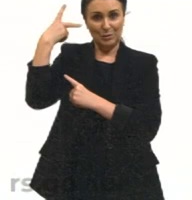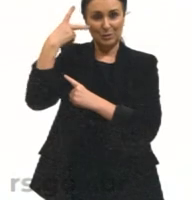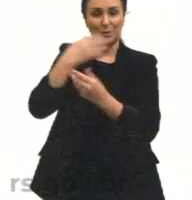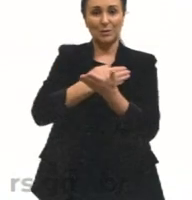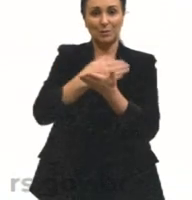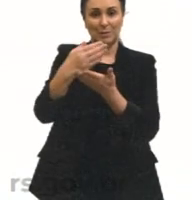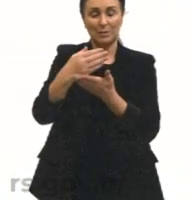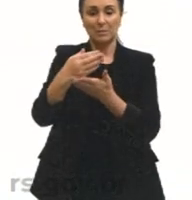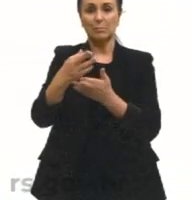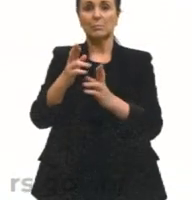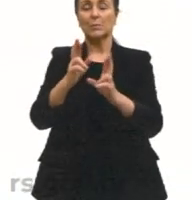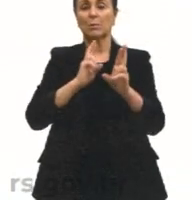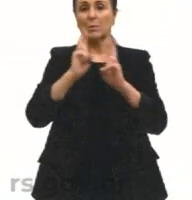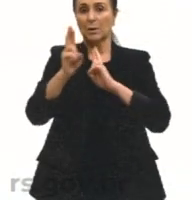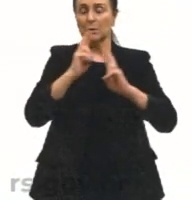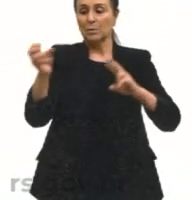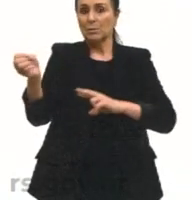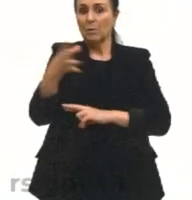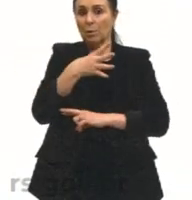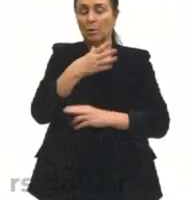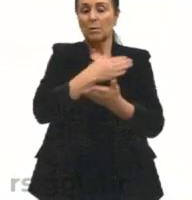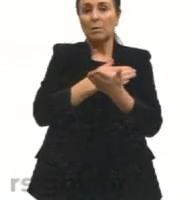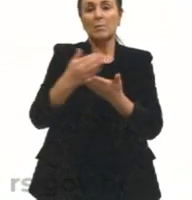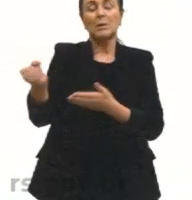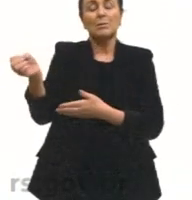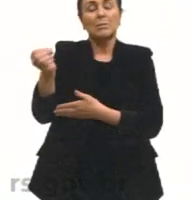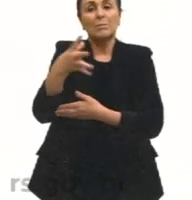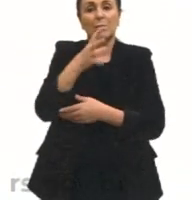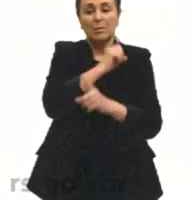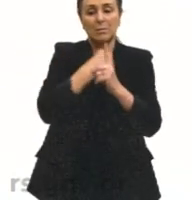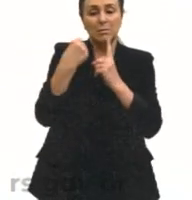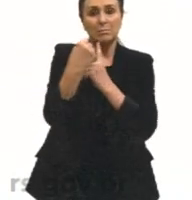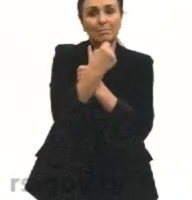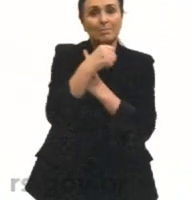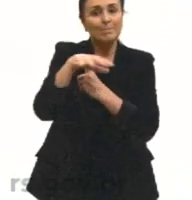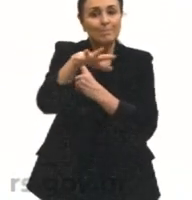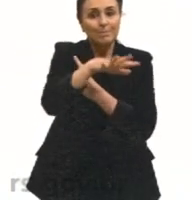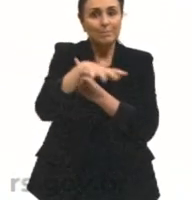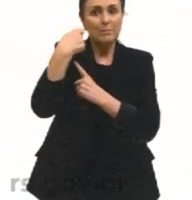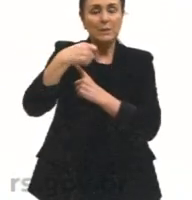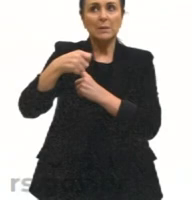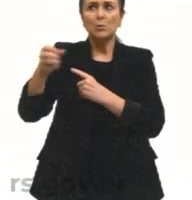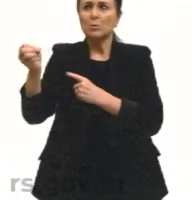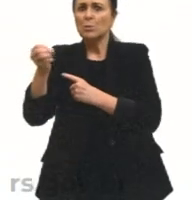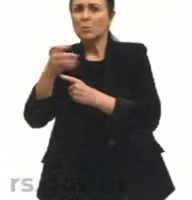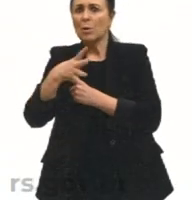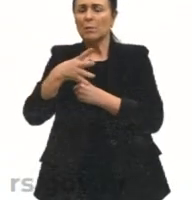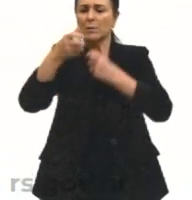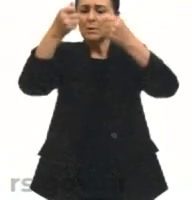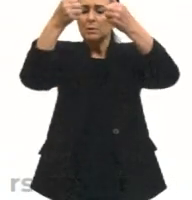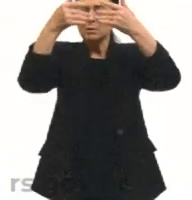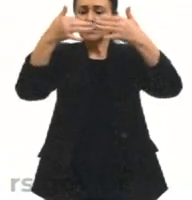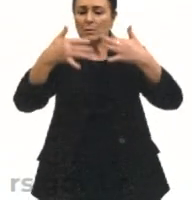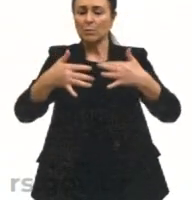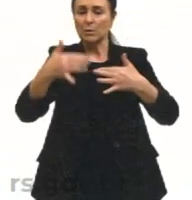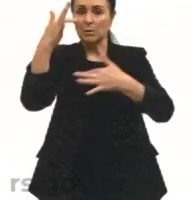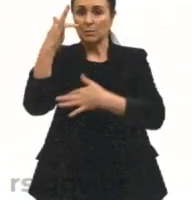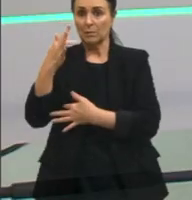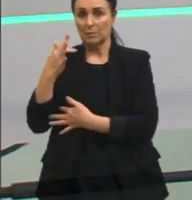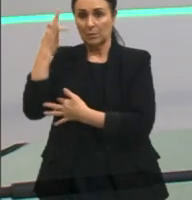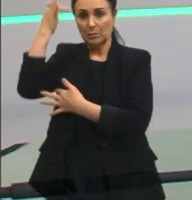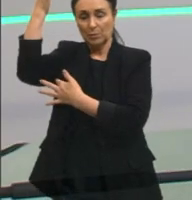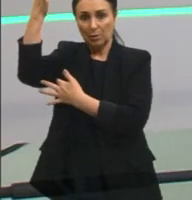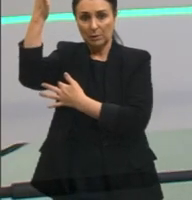essas relações são novas, surge uma nova sociedade que precisa de novas explicações. Então, explicações filosóficas,